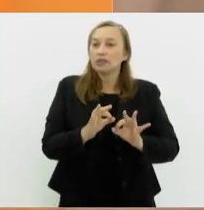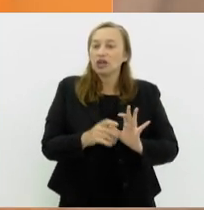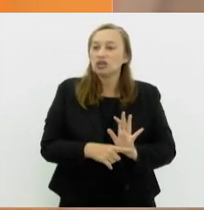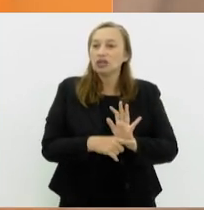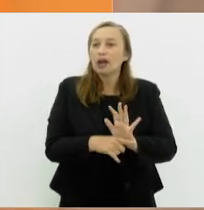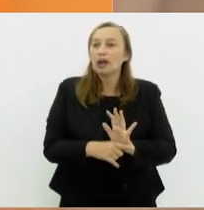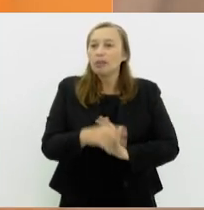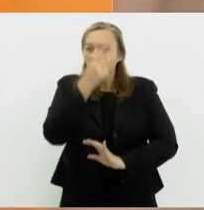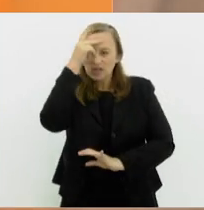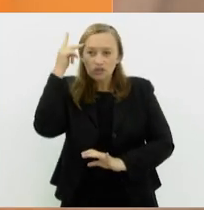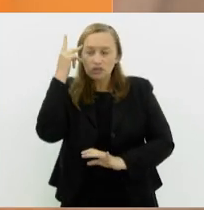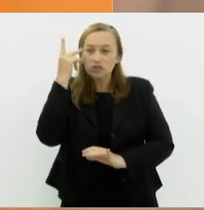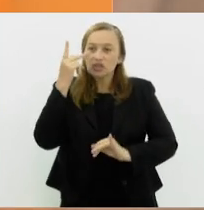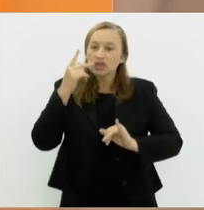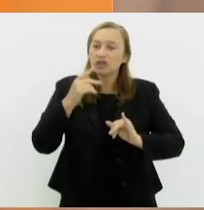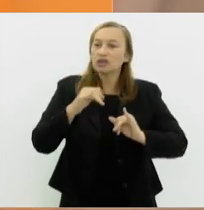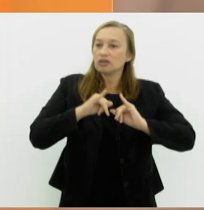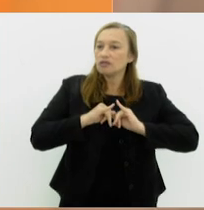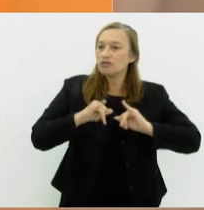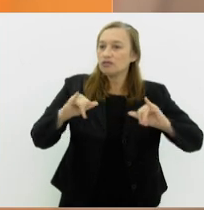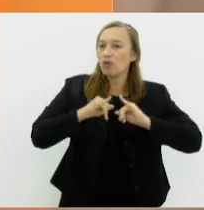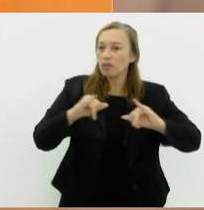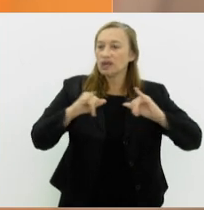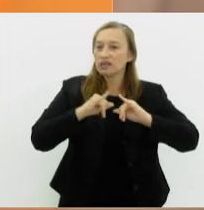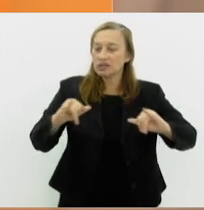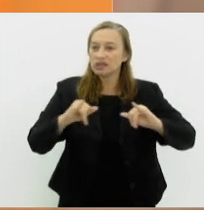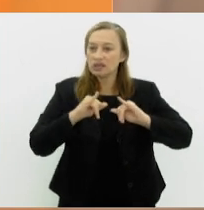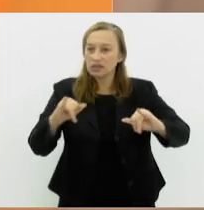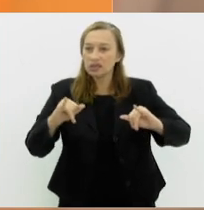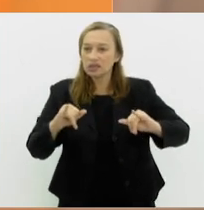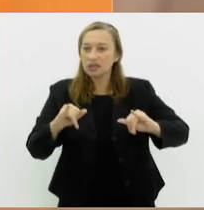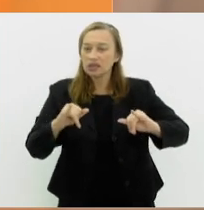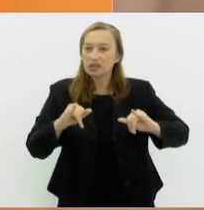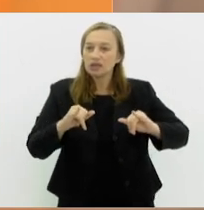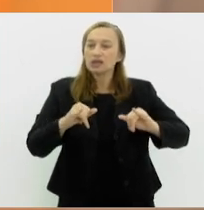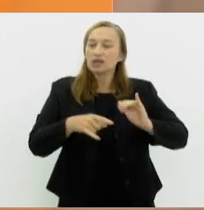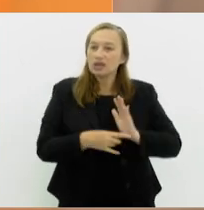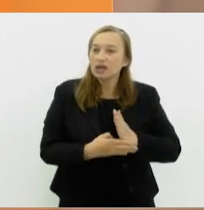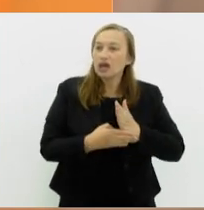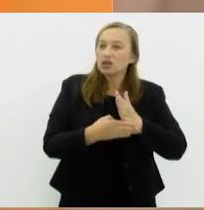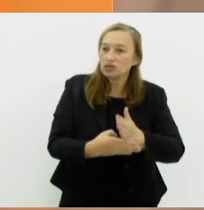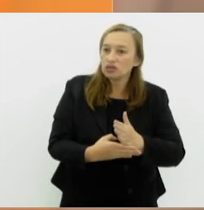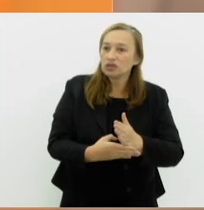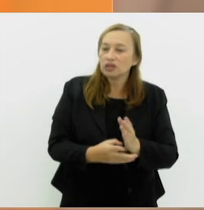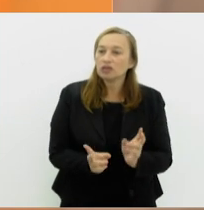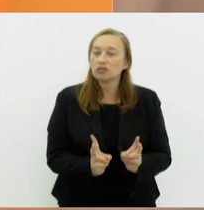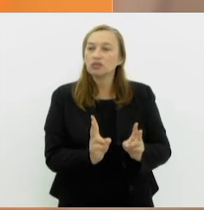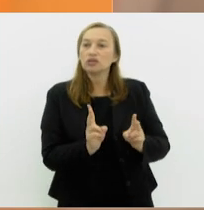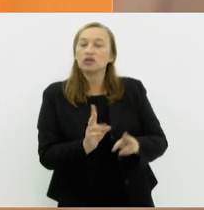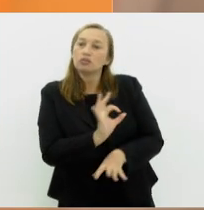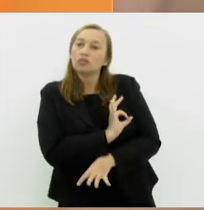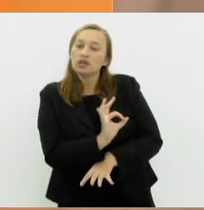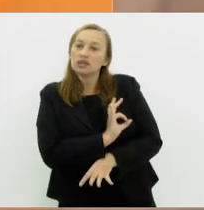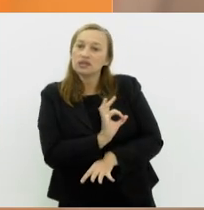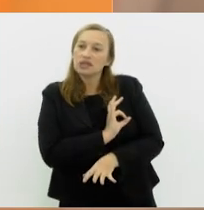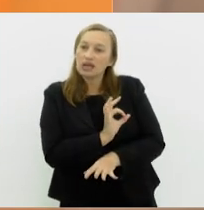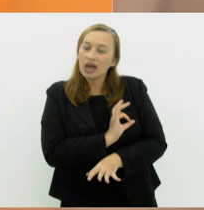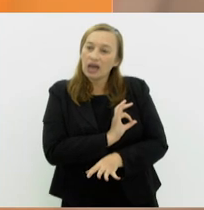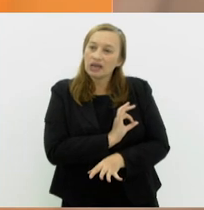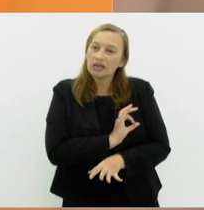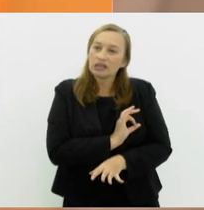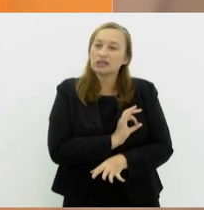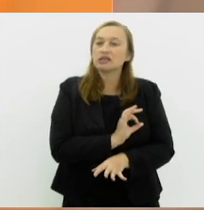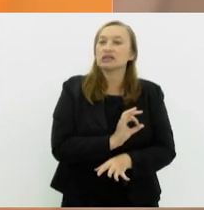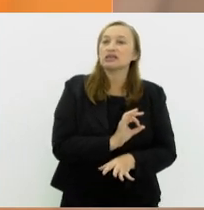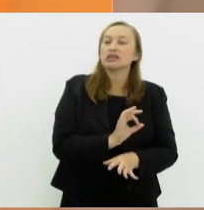que prestarem informações que auxiliem na prisão de assassinos de policiais. Em votação, requerimento da